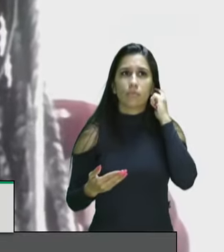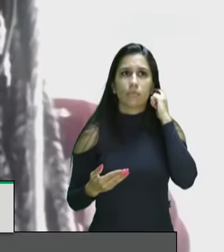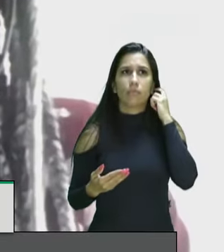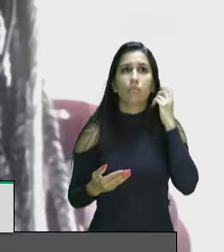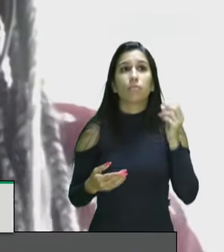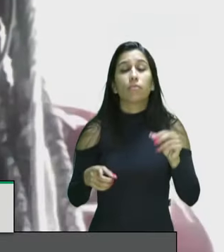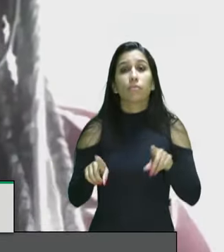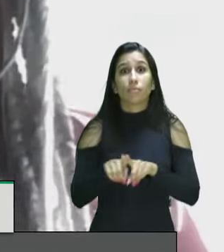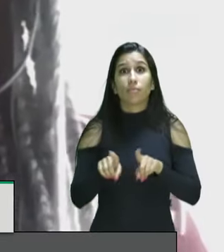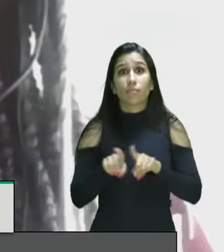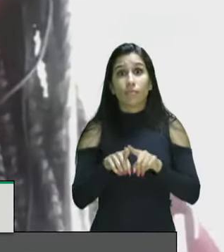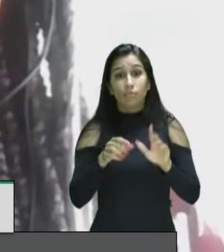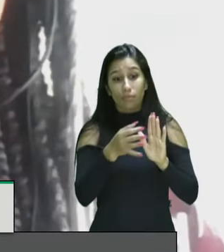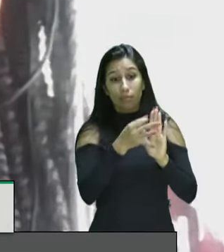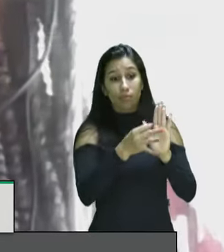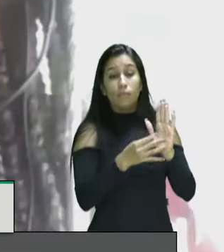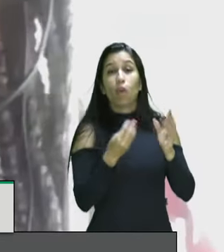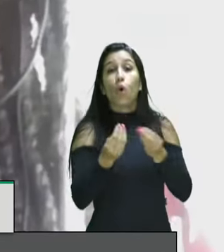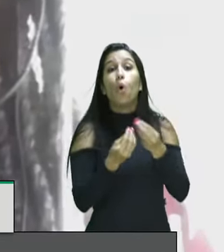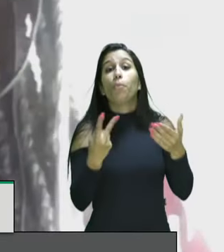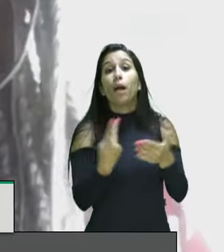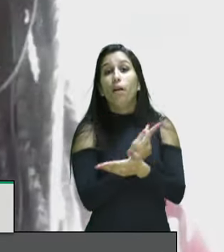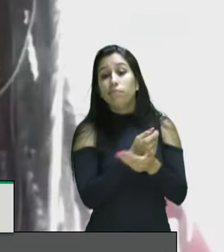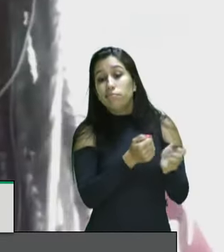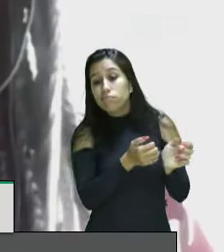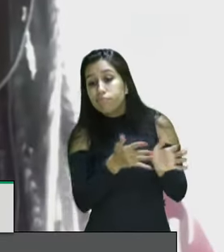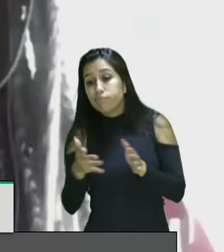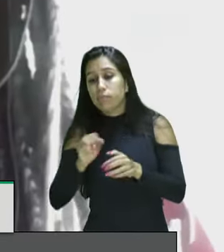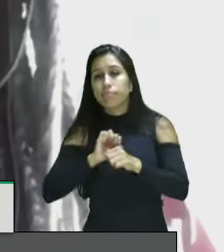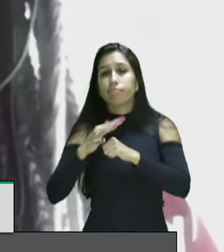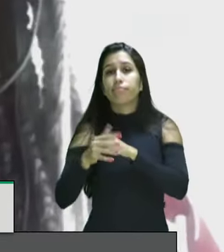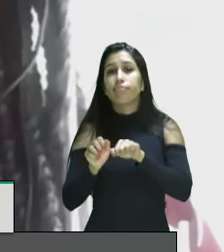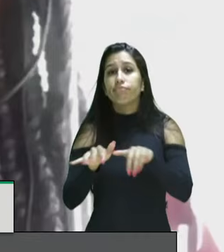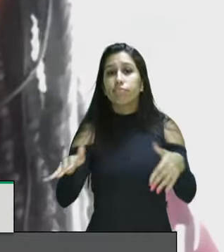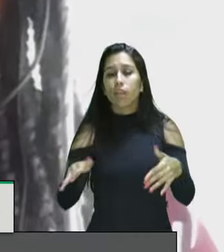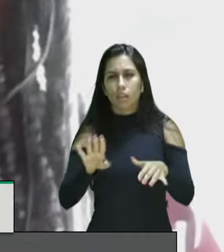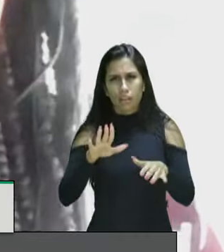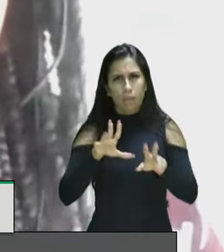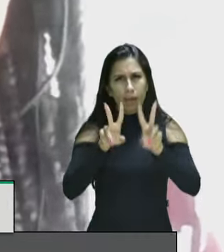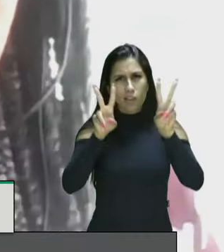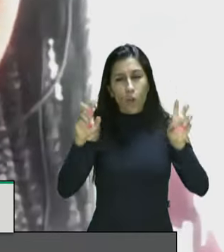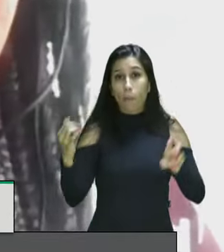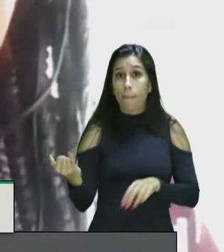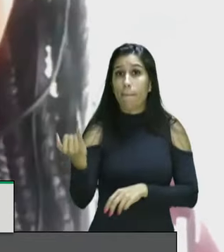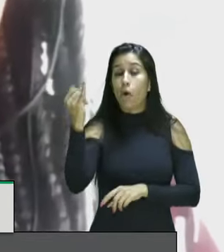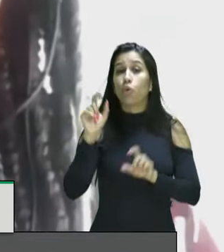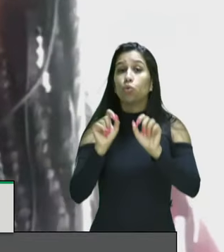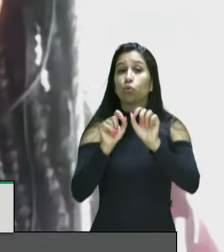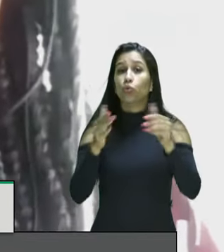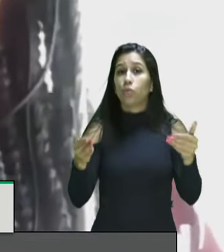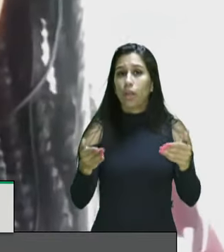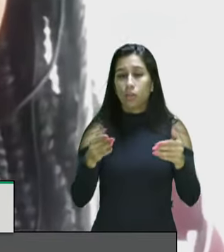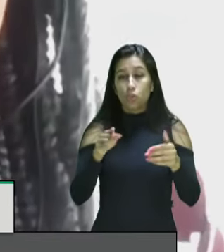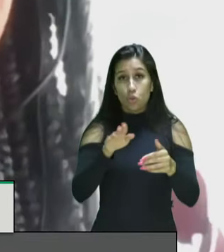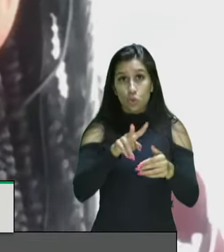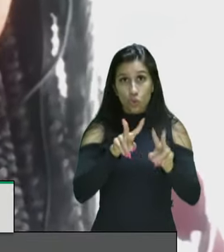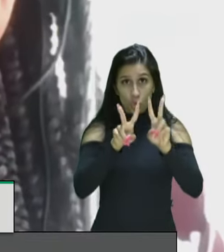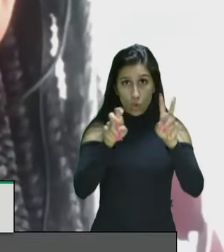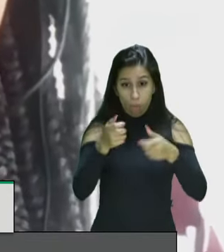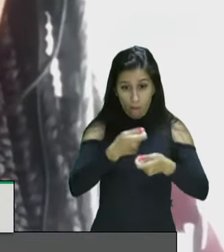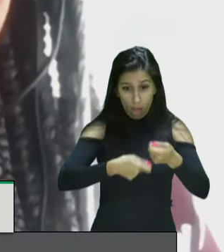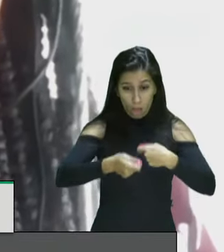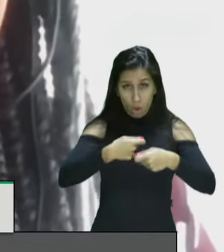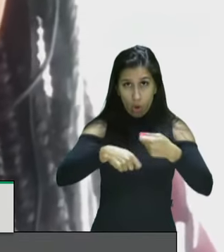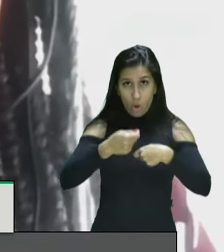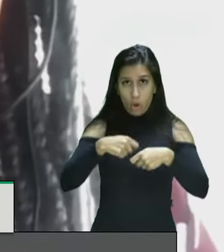recomendações e aí eu trago atenção para um tema muito importante também que tem relação com a parte econômica a gente vive numa